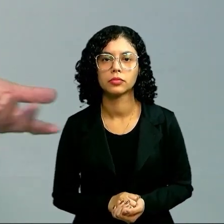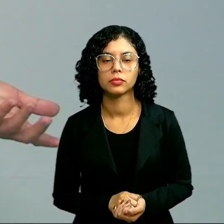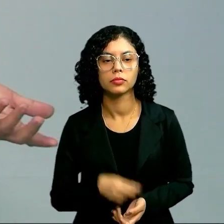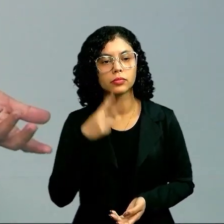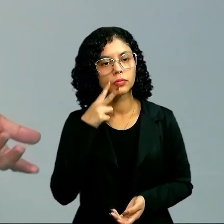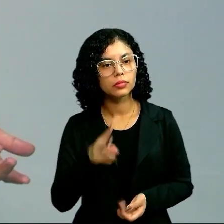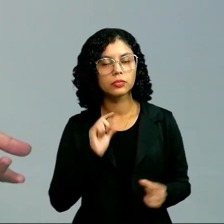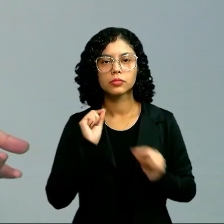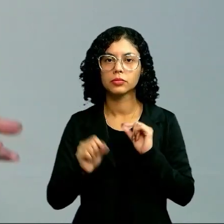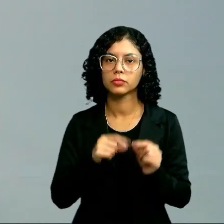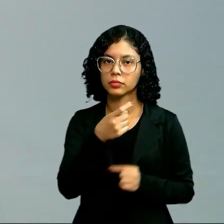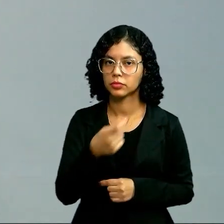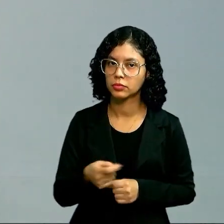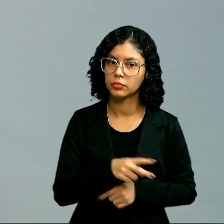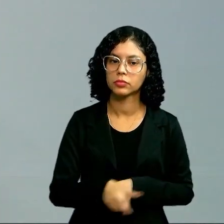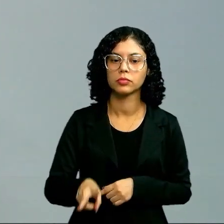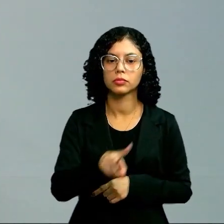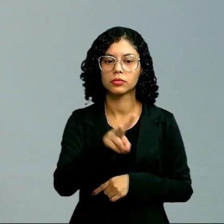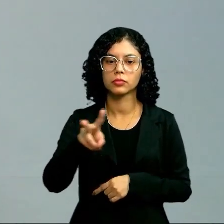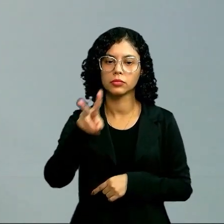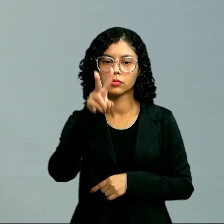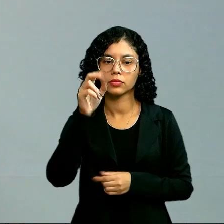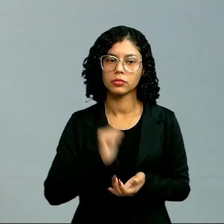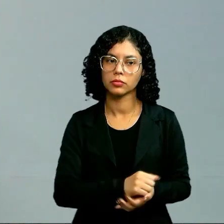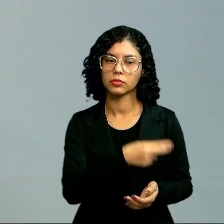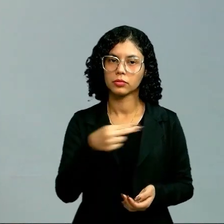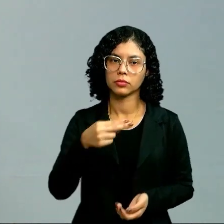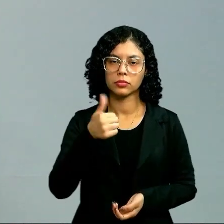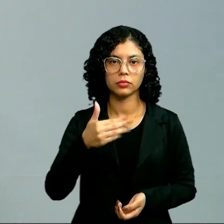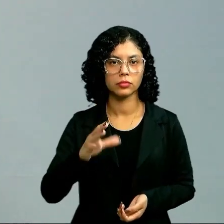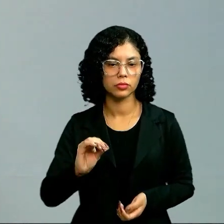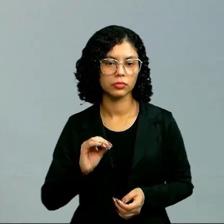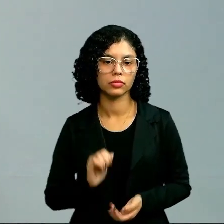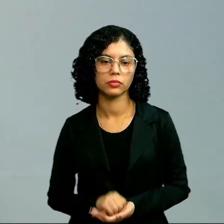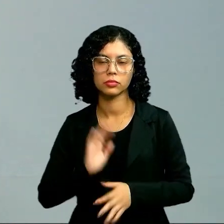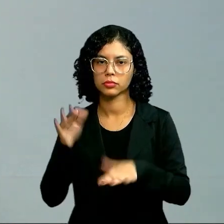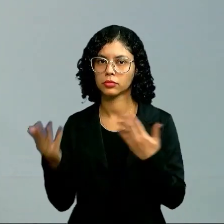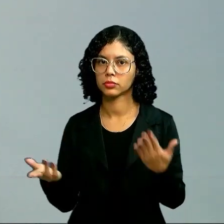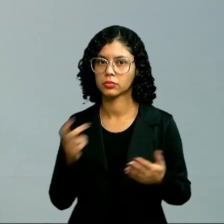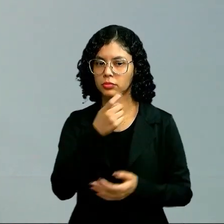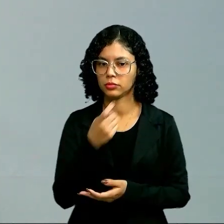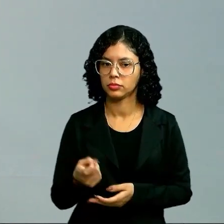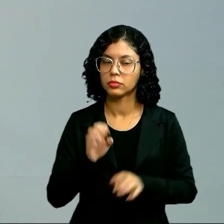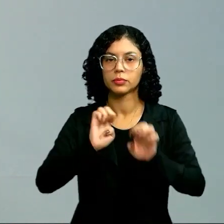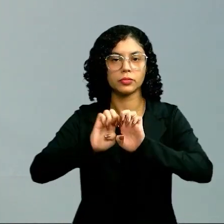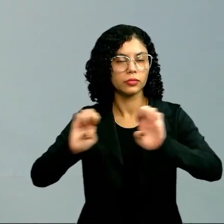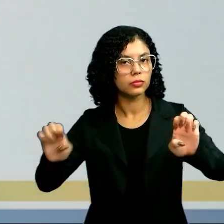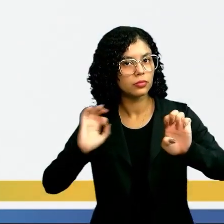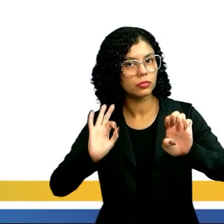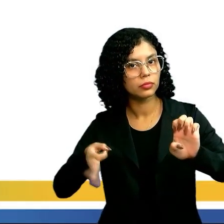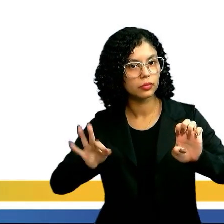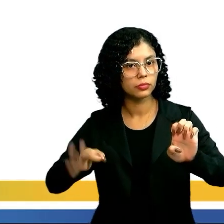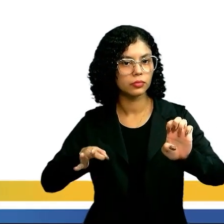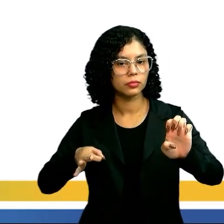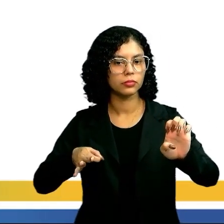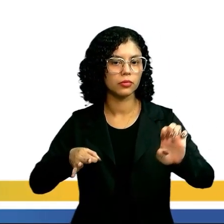Vejamos aí que o X é um valor. X mais 3 igual a 10. Qual o valor do X? É uma equação, certo?